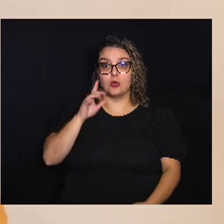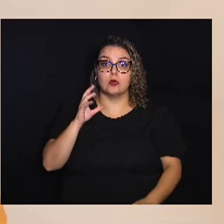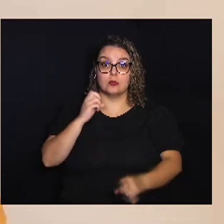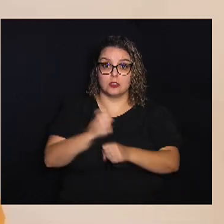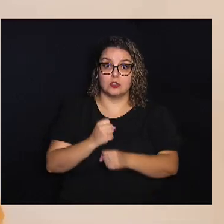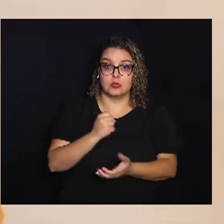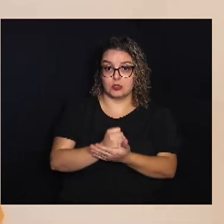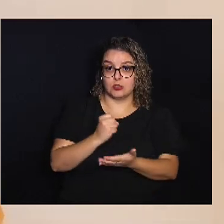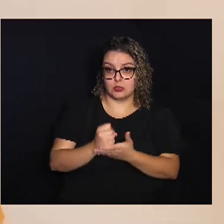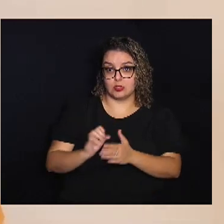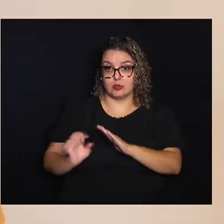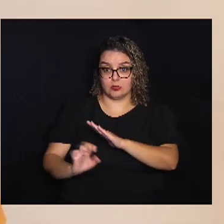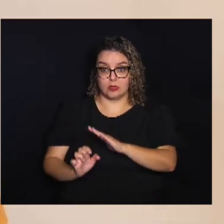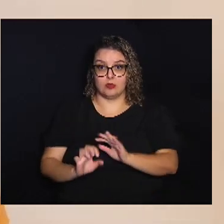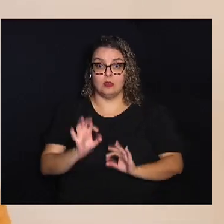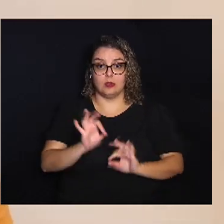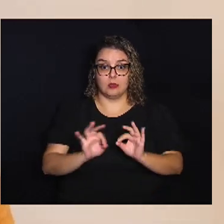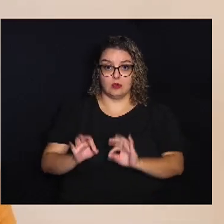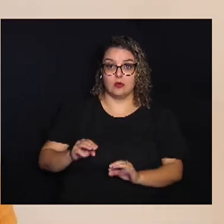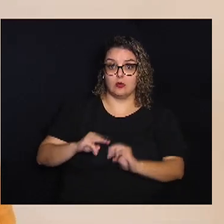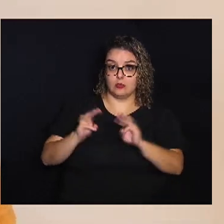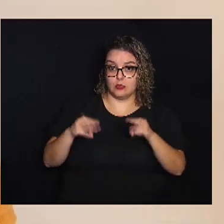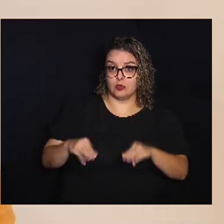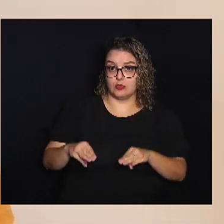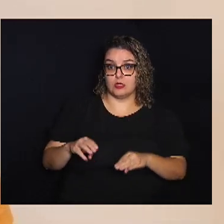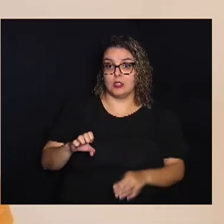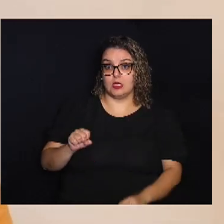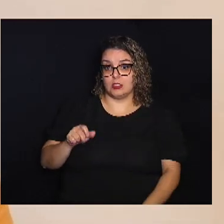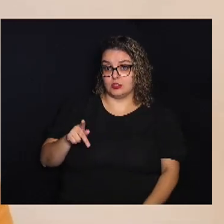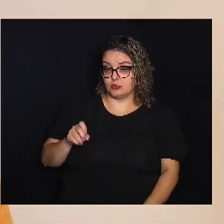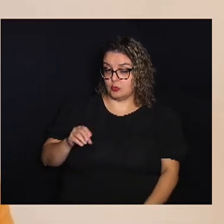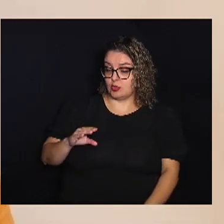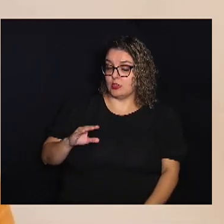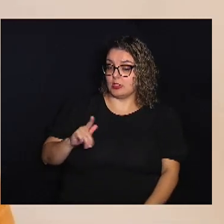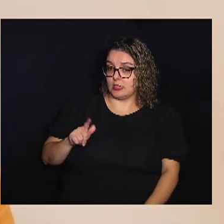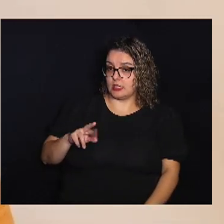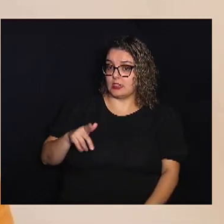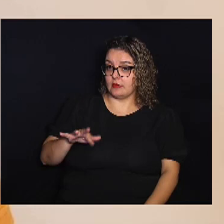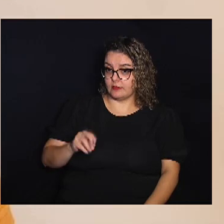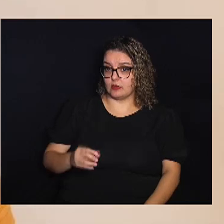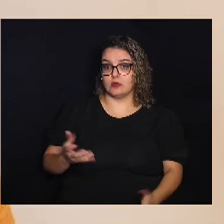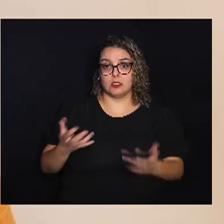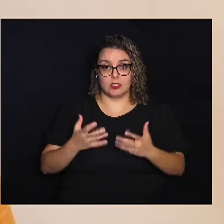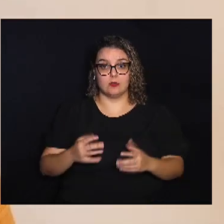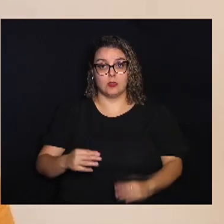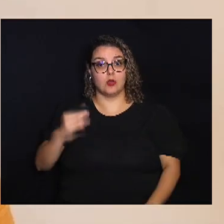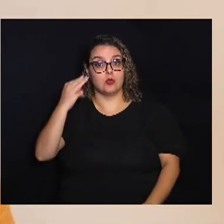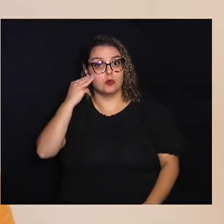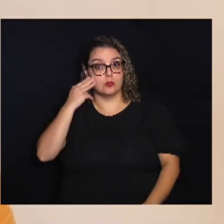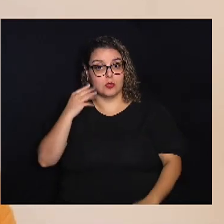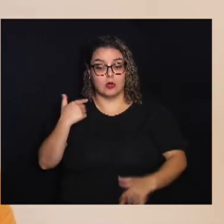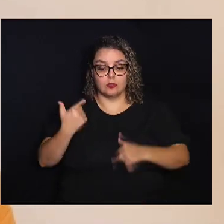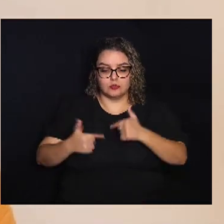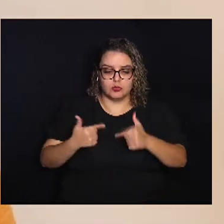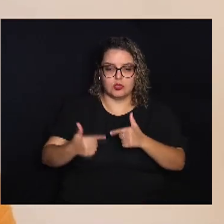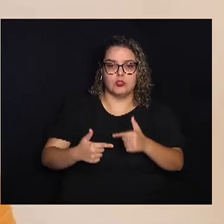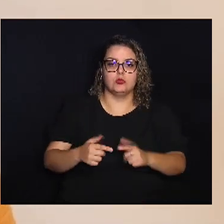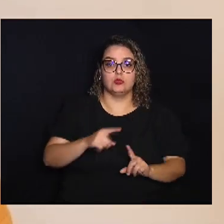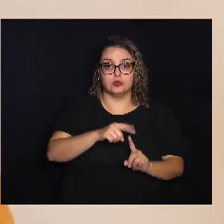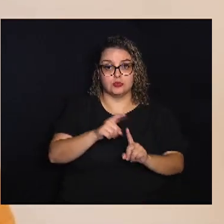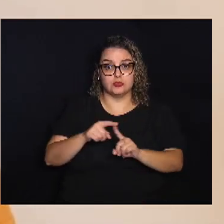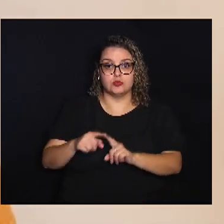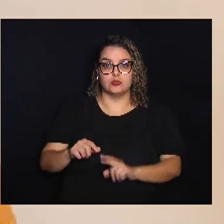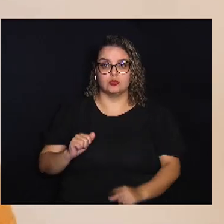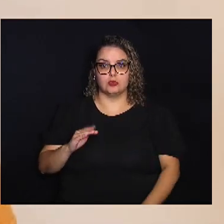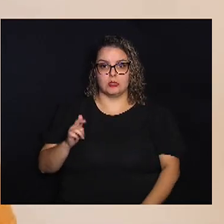contrato Com a empresa Que vai fazer o projeto Museográfico e Expográfico E a gente pretende Implantar agora Um memorial Que vai trabalhar Todas as tipologias Do nosso